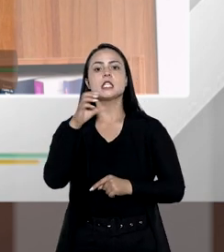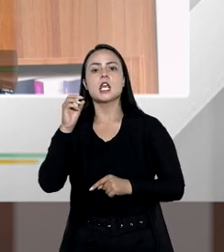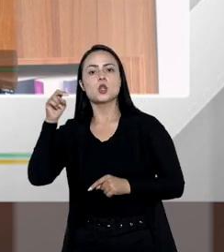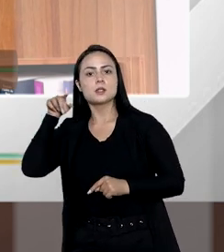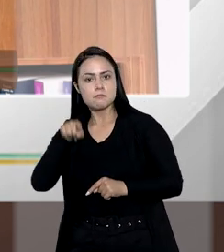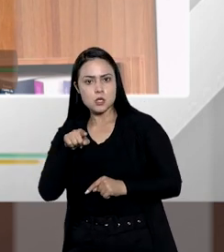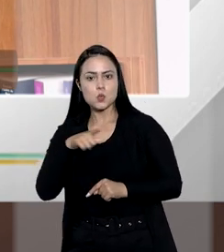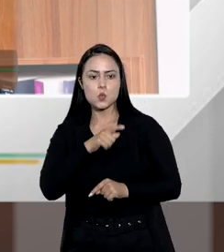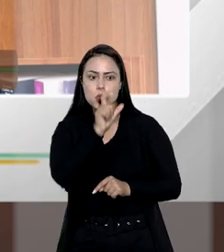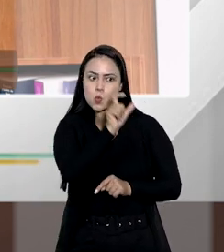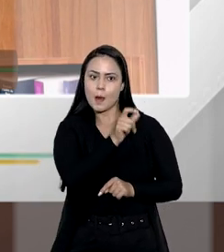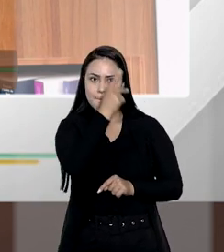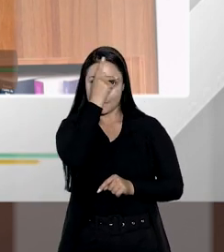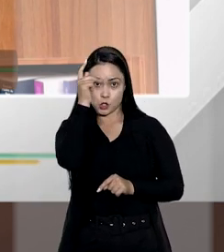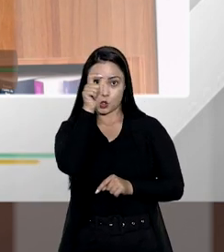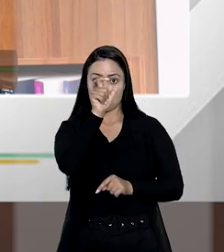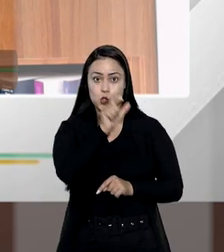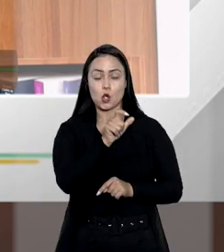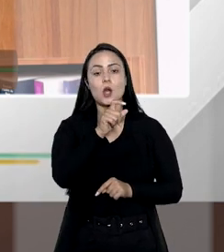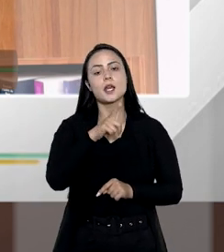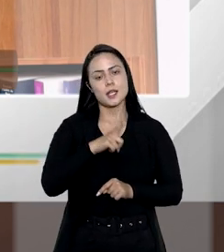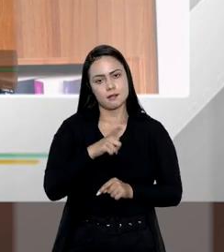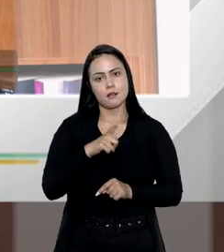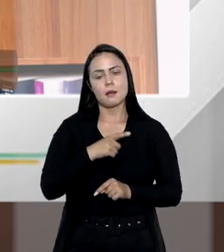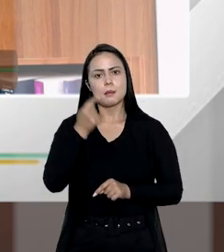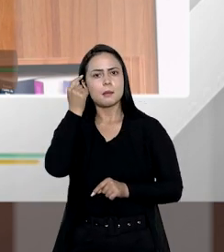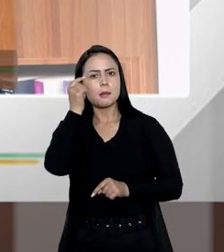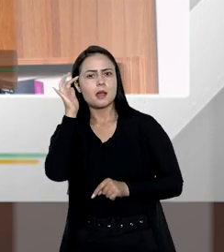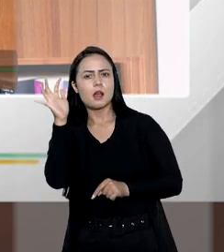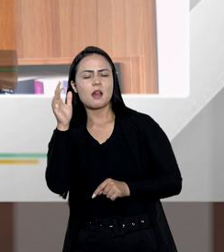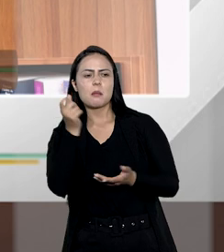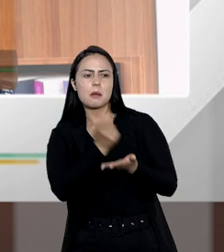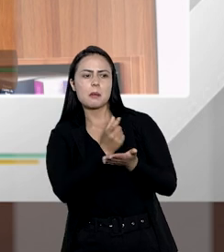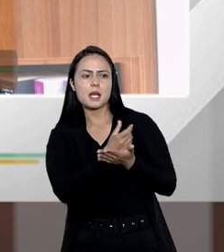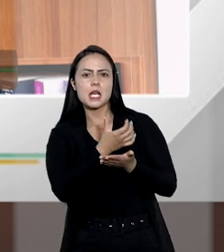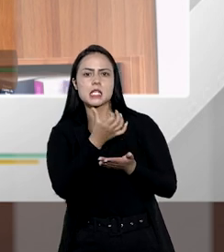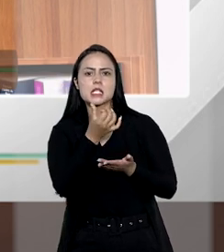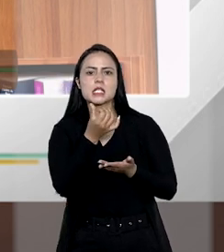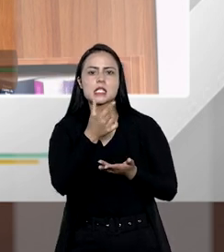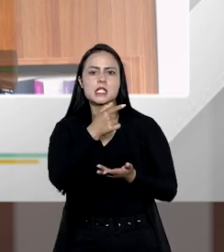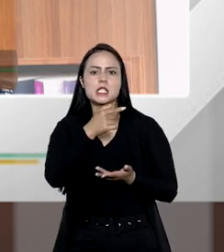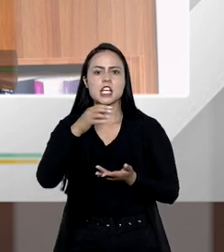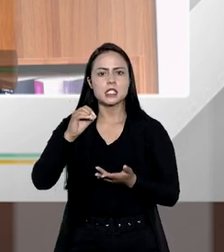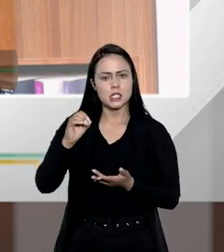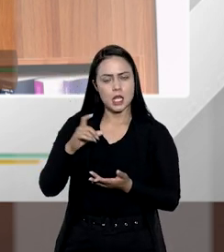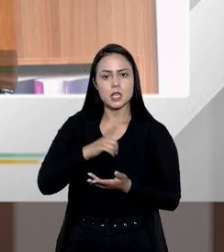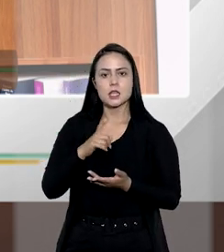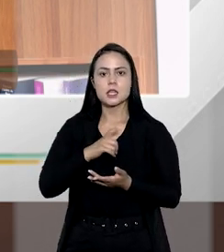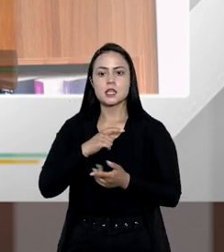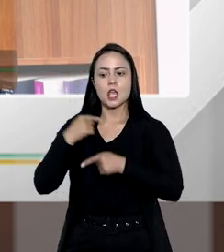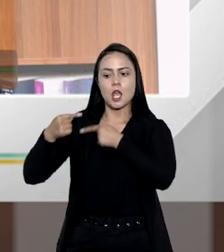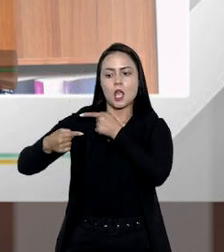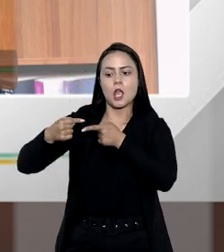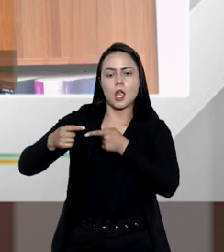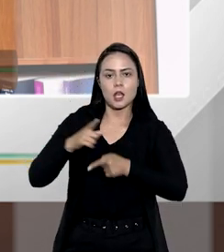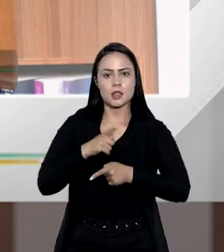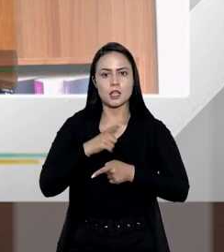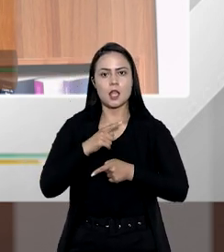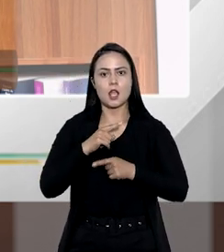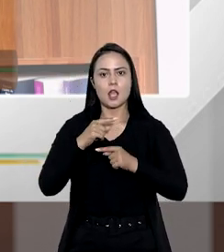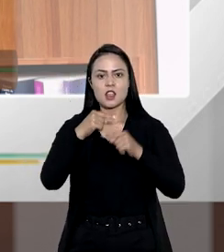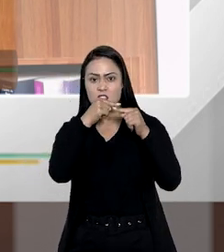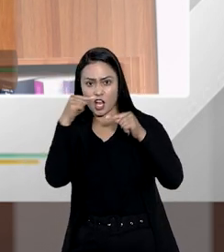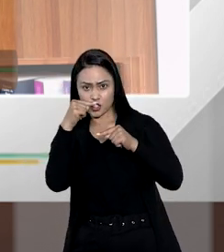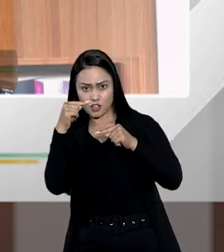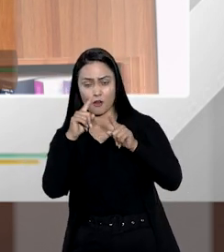mil, essa pessoa que tenha, vamos pensar, uma dívida de 700, você vai ter um inventário que vai ser considerado um inventário